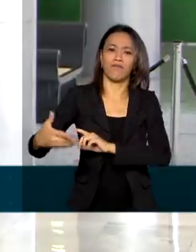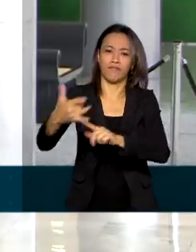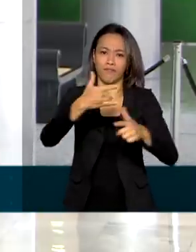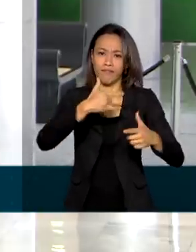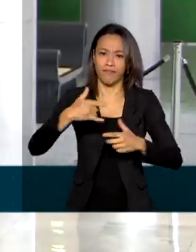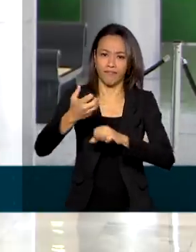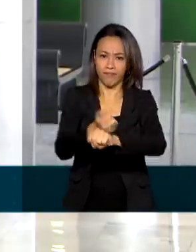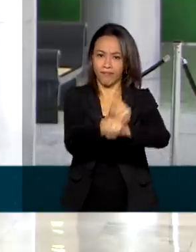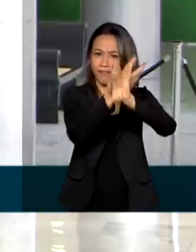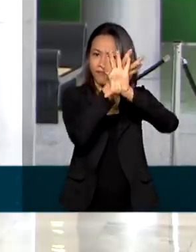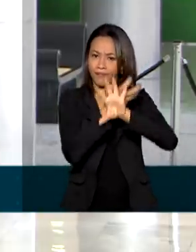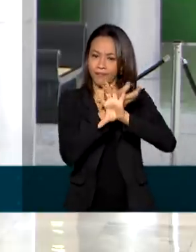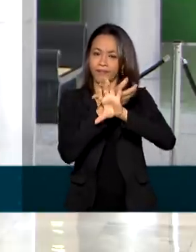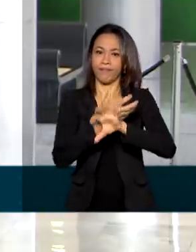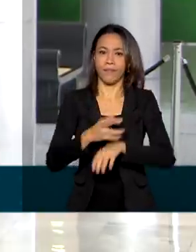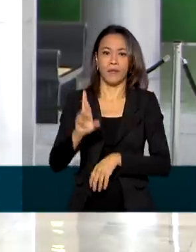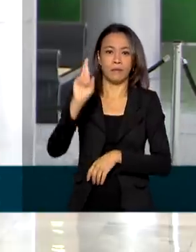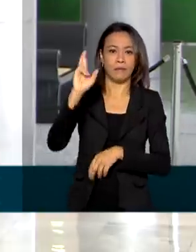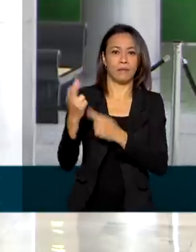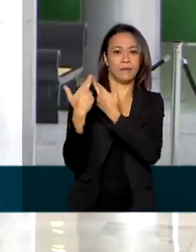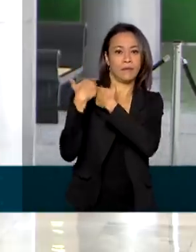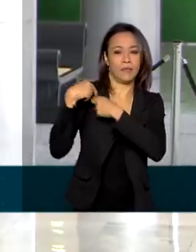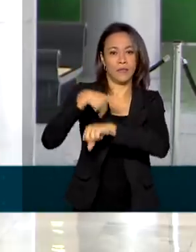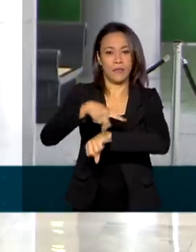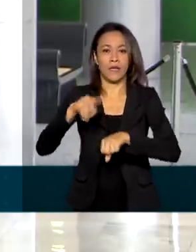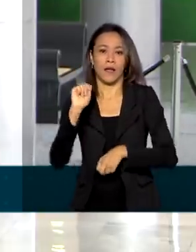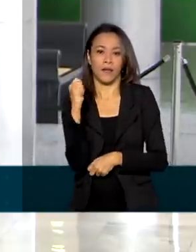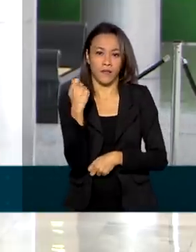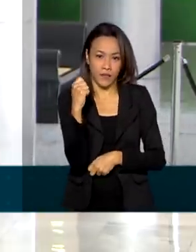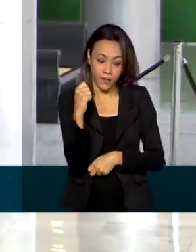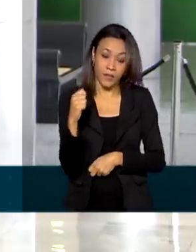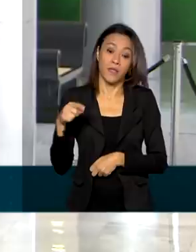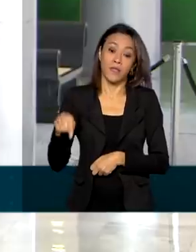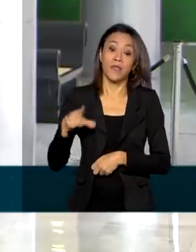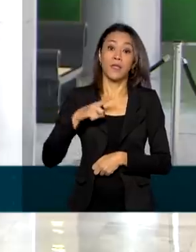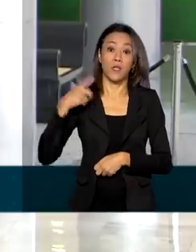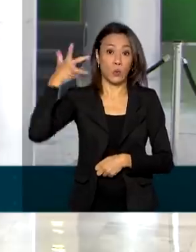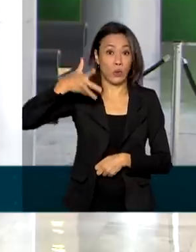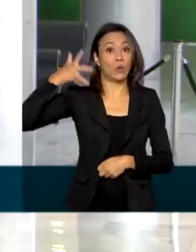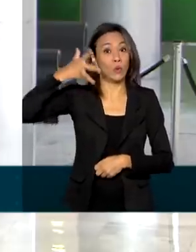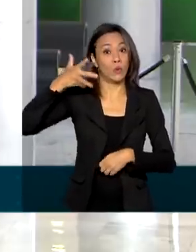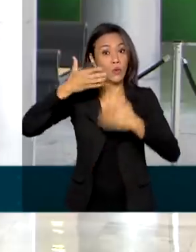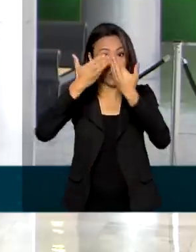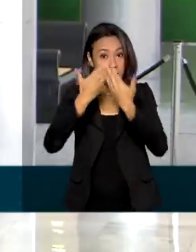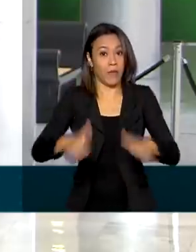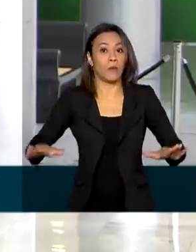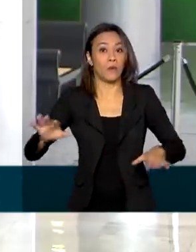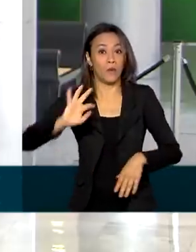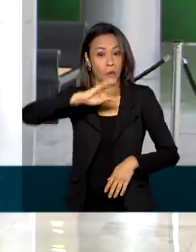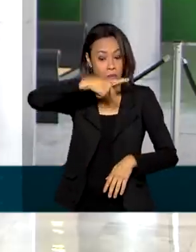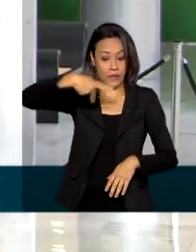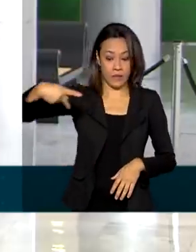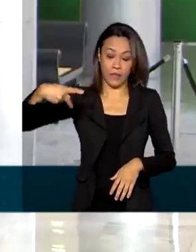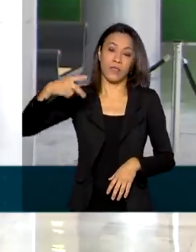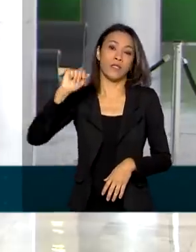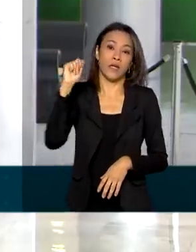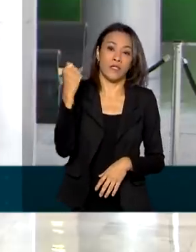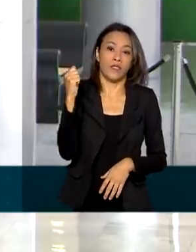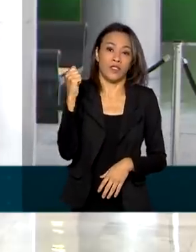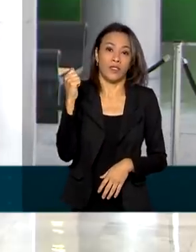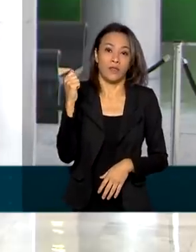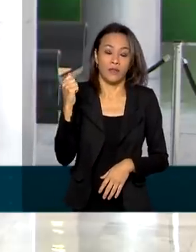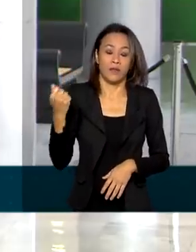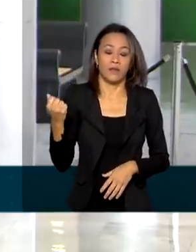O presidente Jair Bolsonaro participa desse evento logo após o discurso de abertura do presidente da Argentina, Alberto Fernandes,